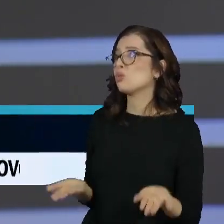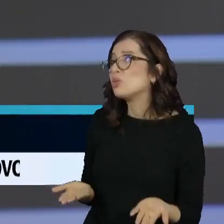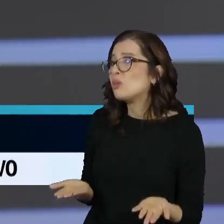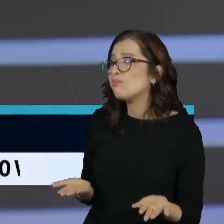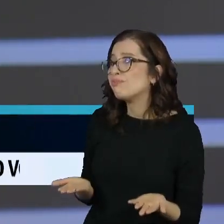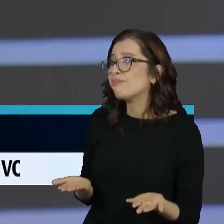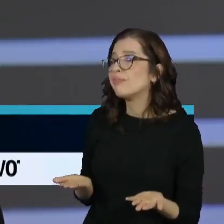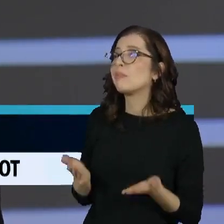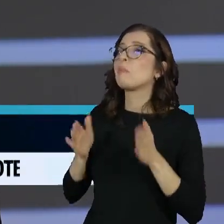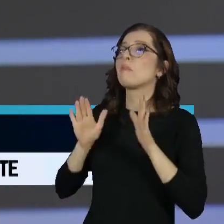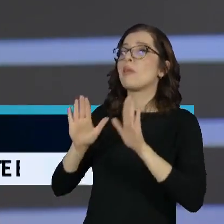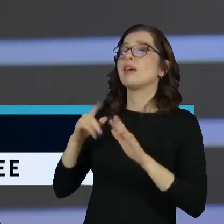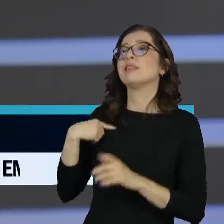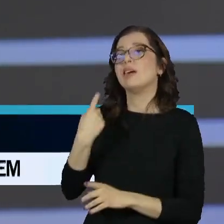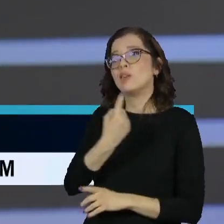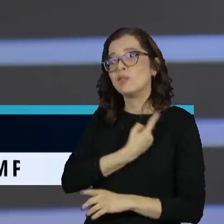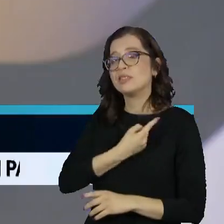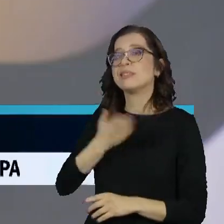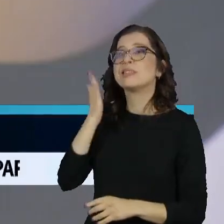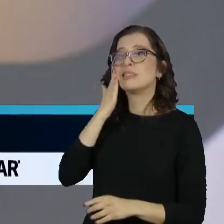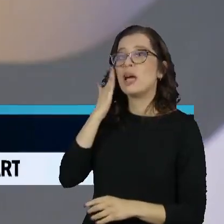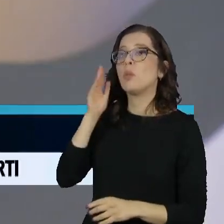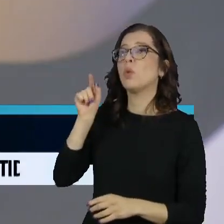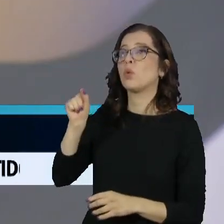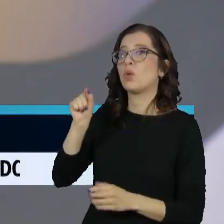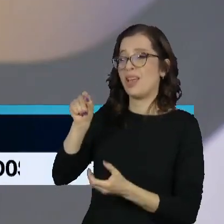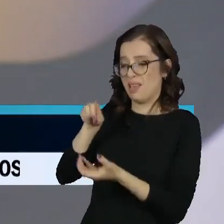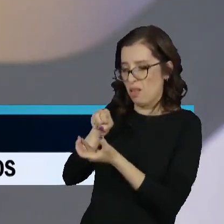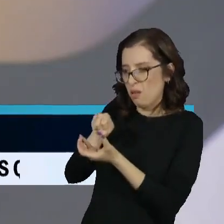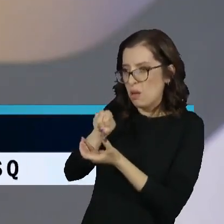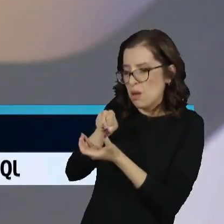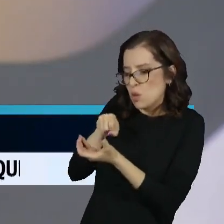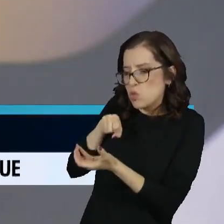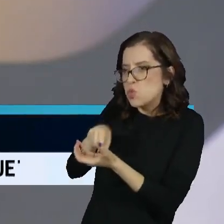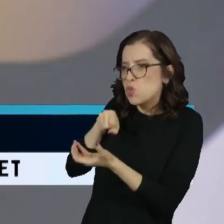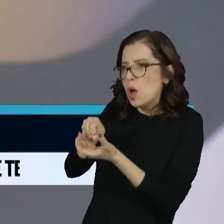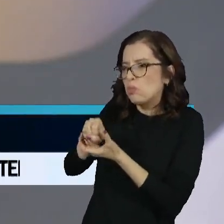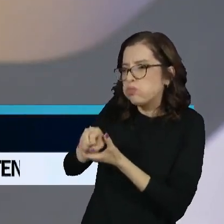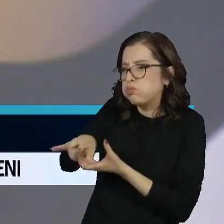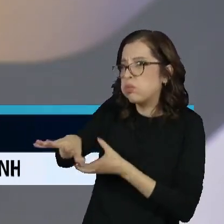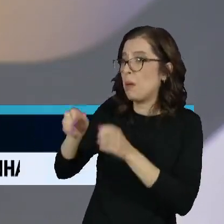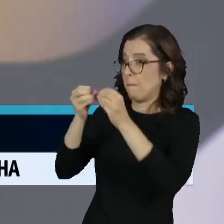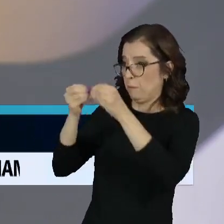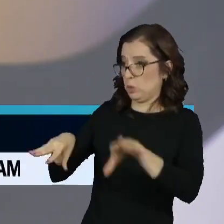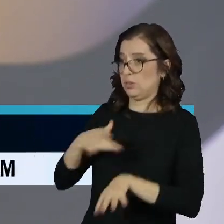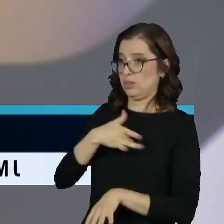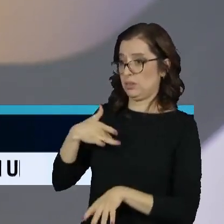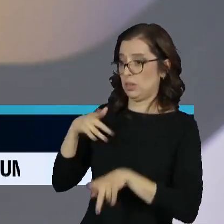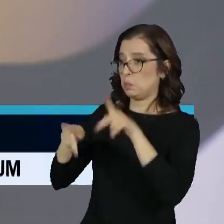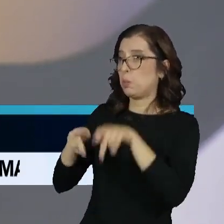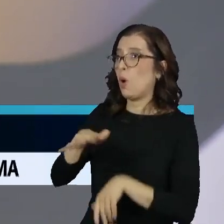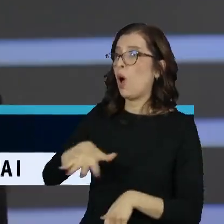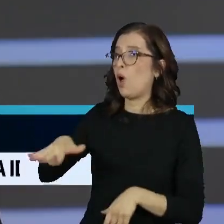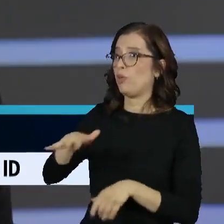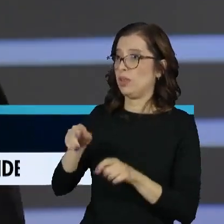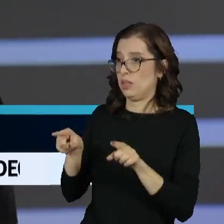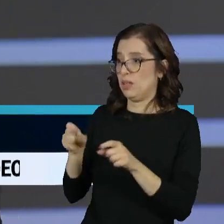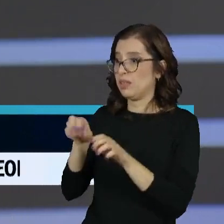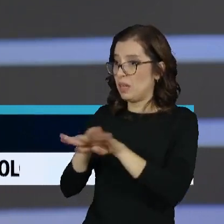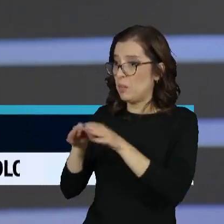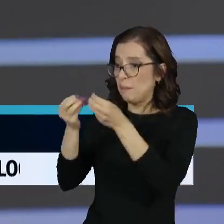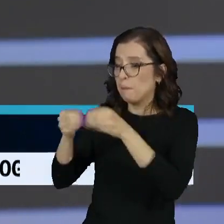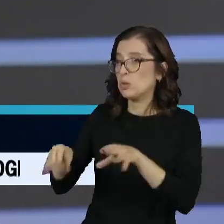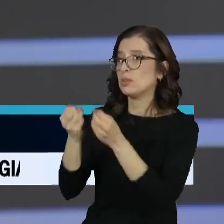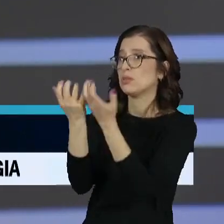impacto dos agrotóxicos, pesticidas na saúde humana, enfim... No meio ambiente. No meio ambiente, quer dizer, houve